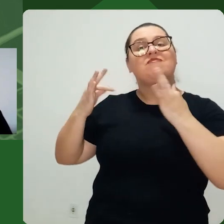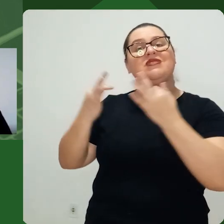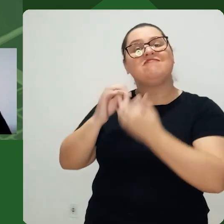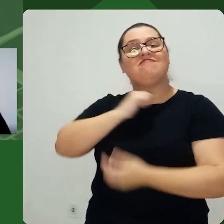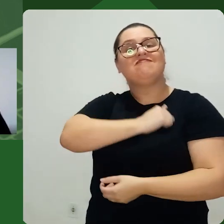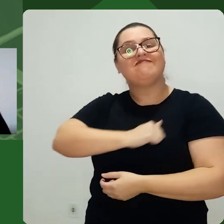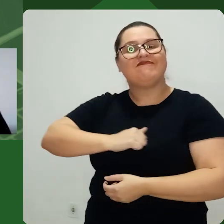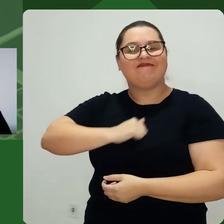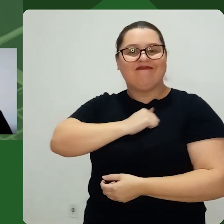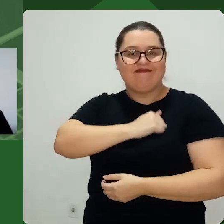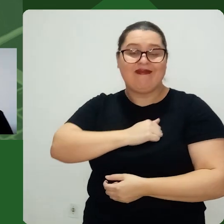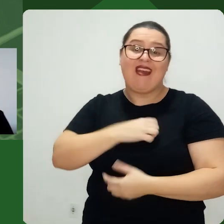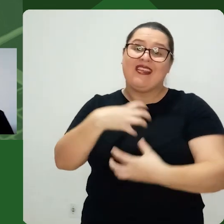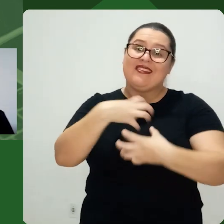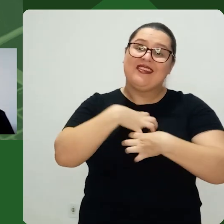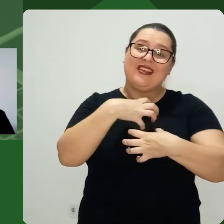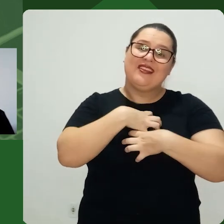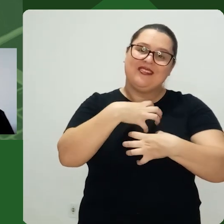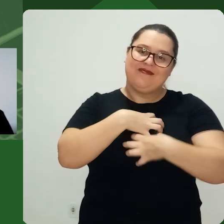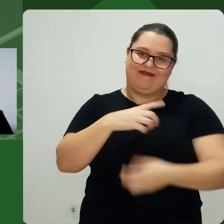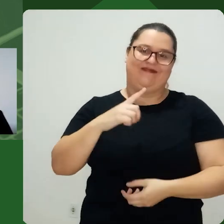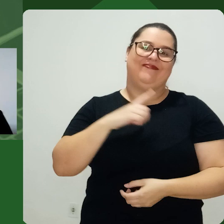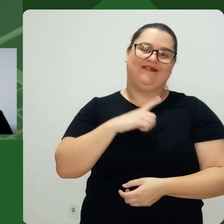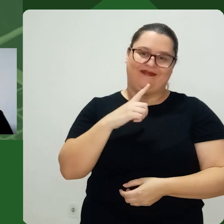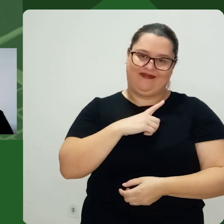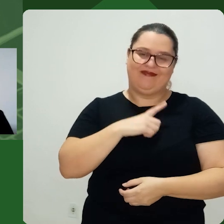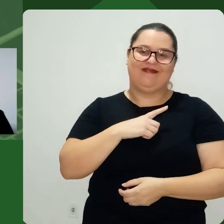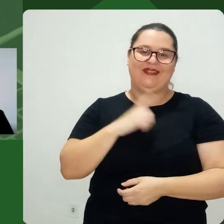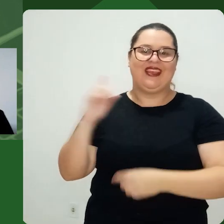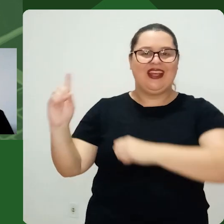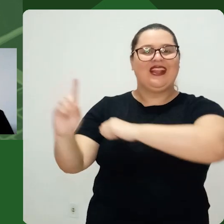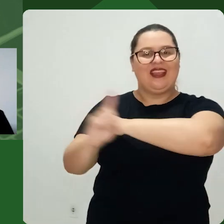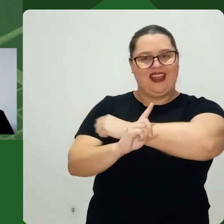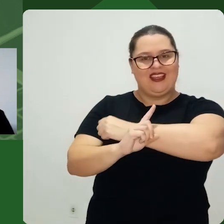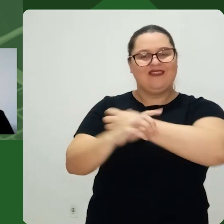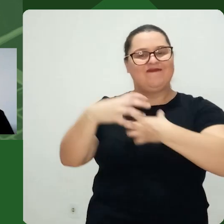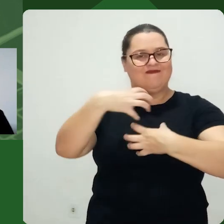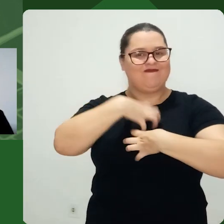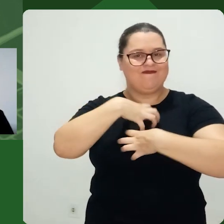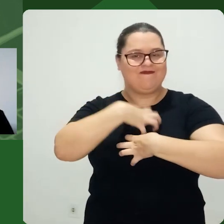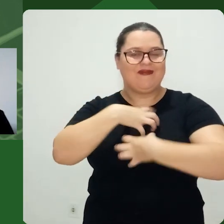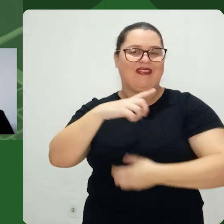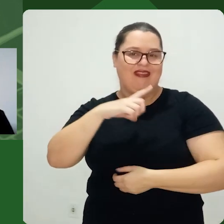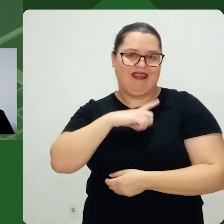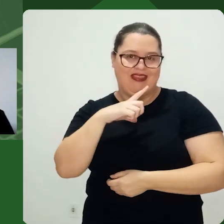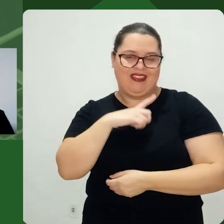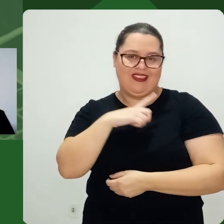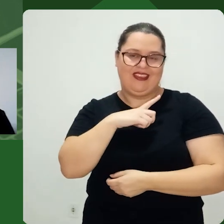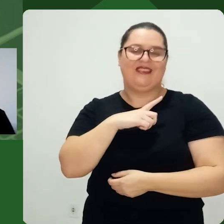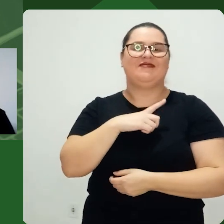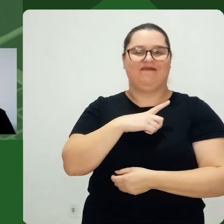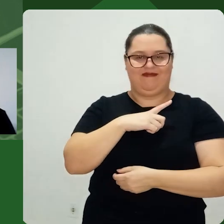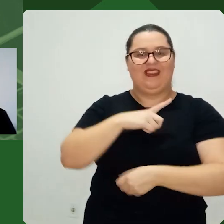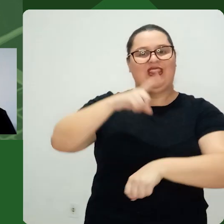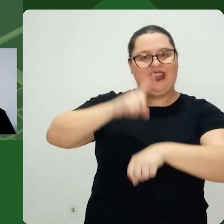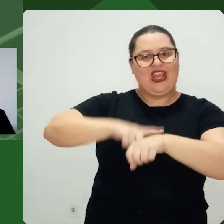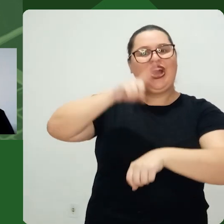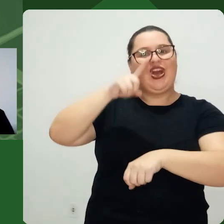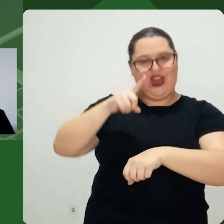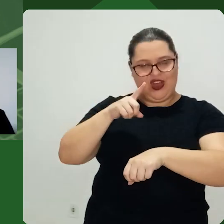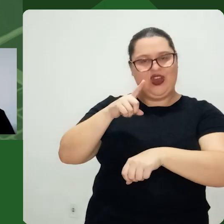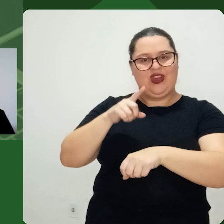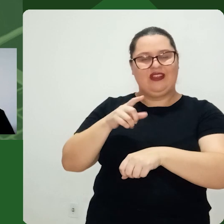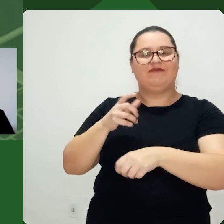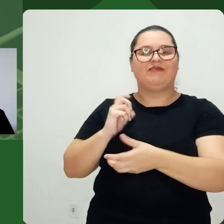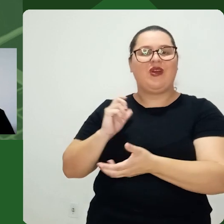da minha família Enfim São sentimentos Que o cliente Ele vai Sentir,